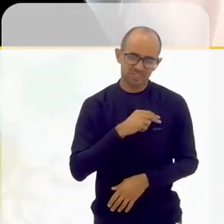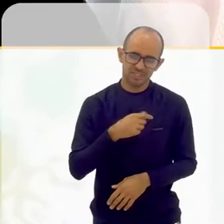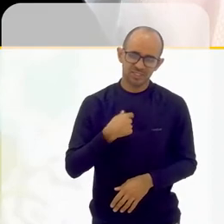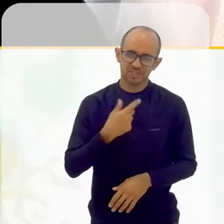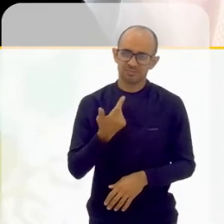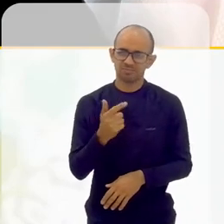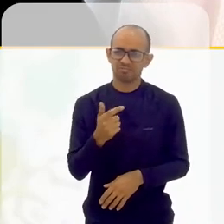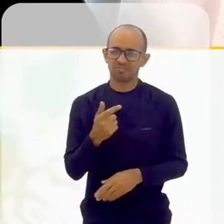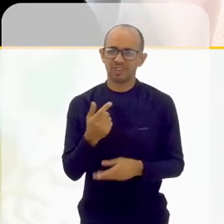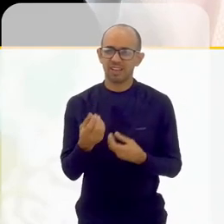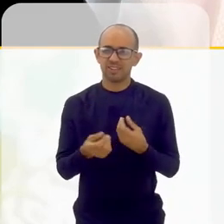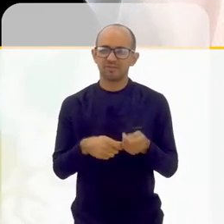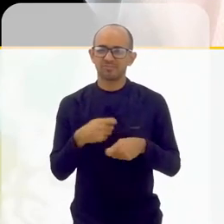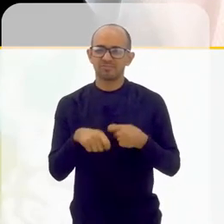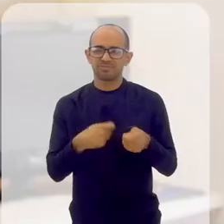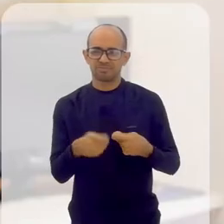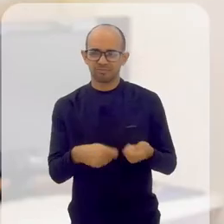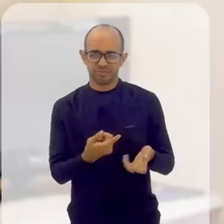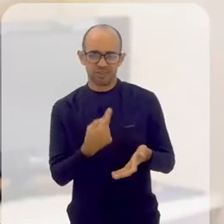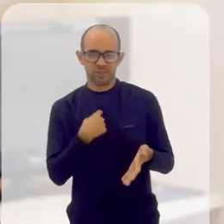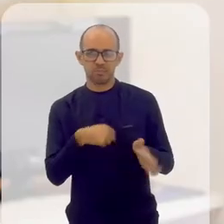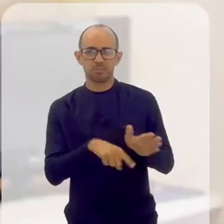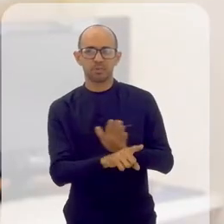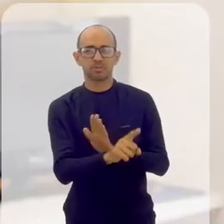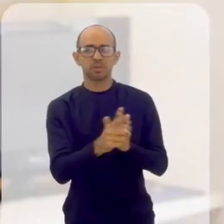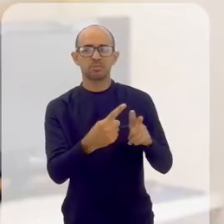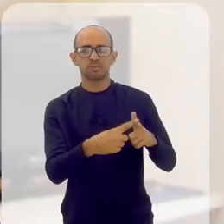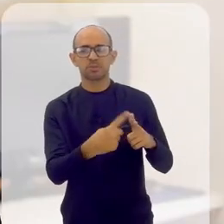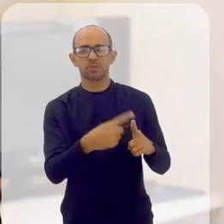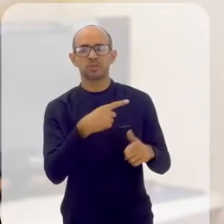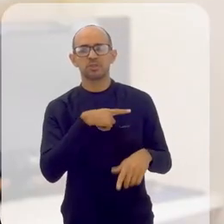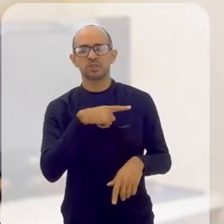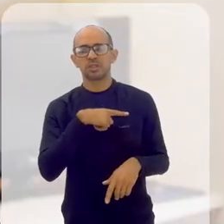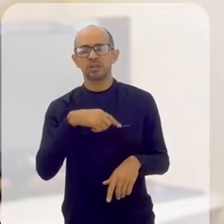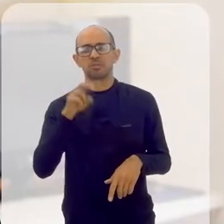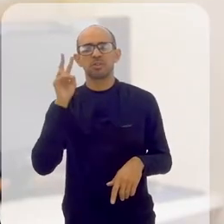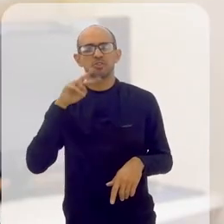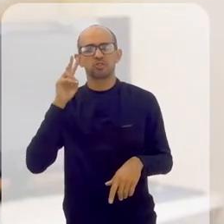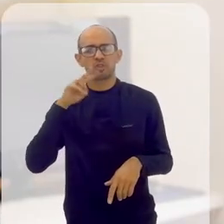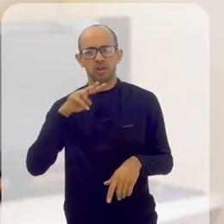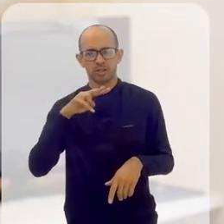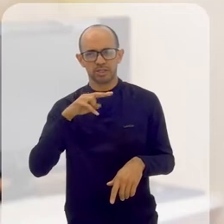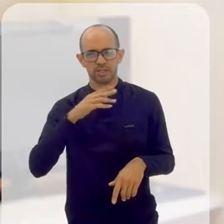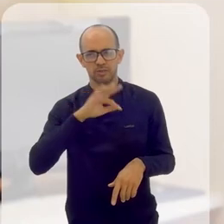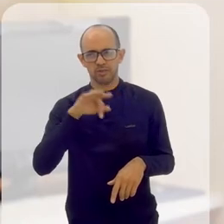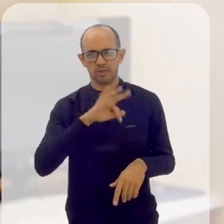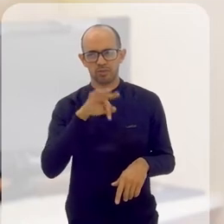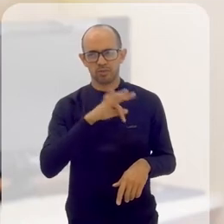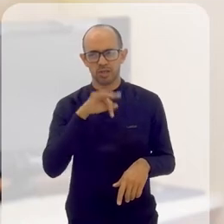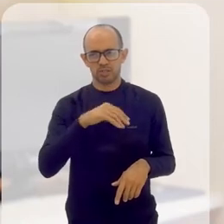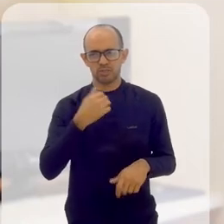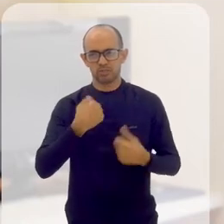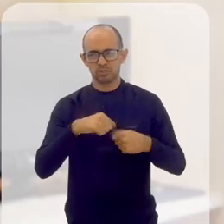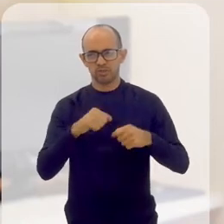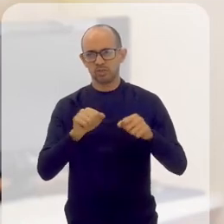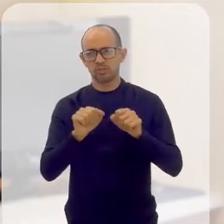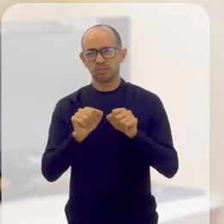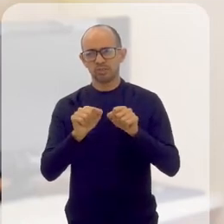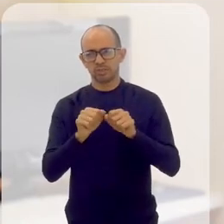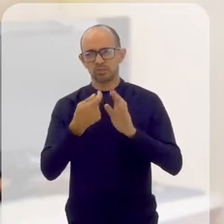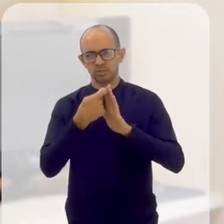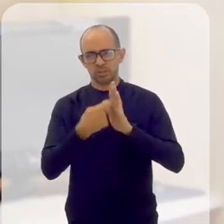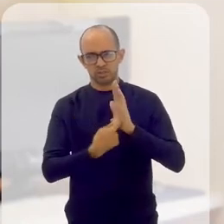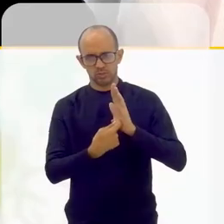Nossa, assim, eu não tenho nem palavras. Eu te fiz essa pergunta porque também tem uma historinha para contar que na faculdade a gente teve que fazer um